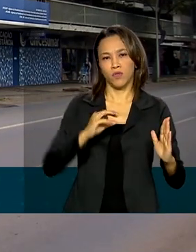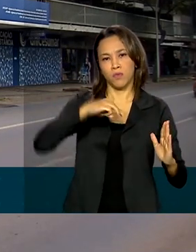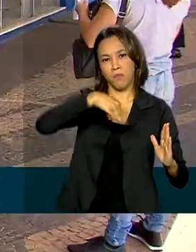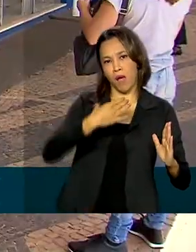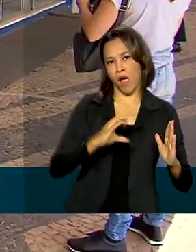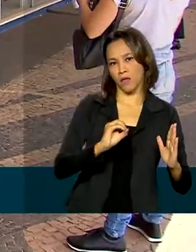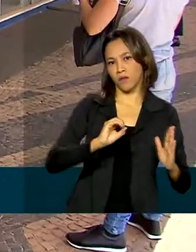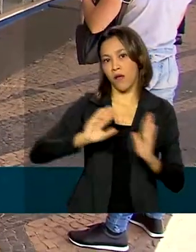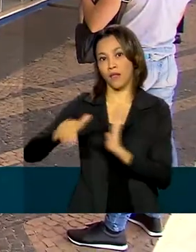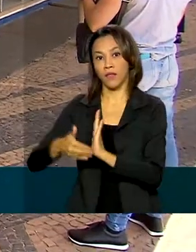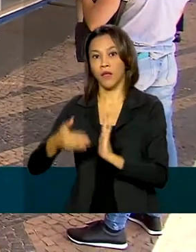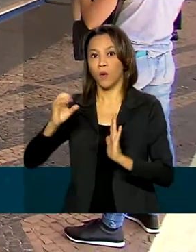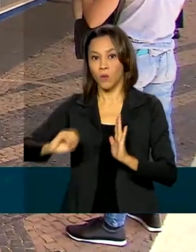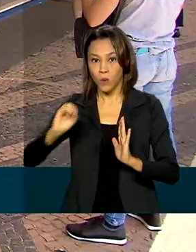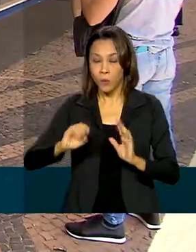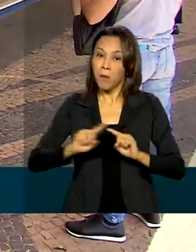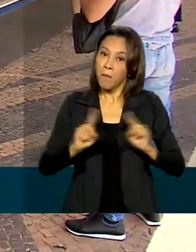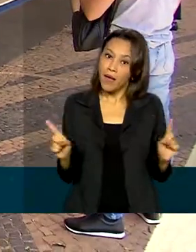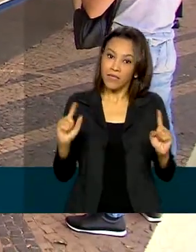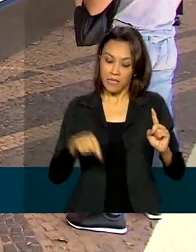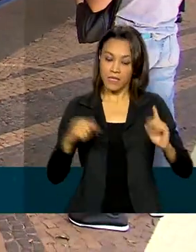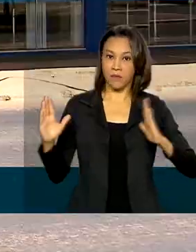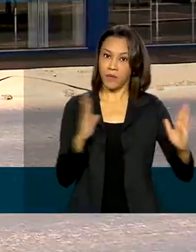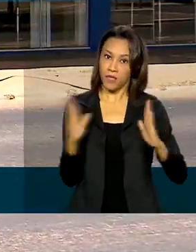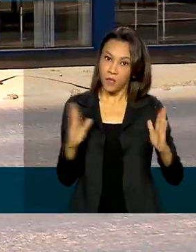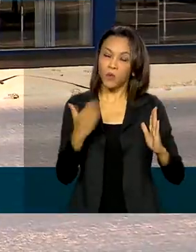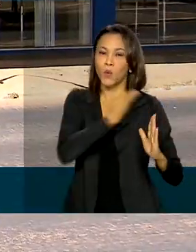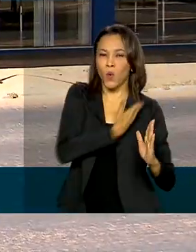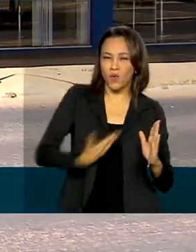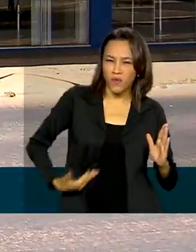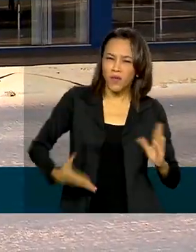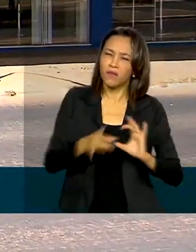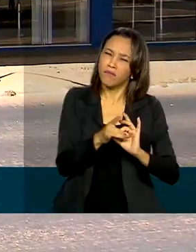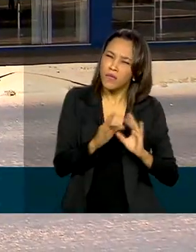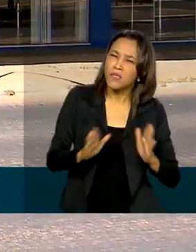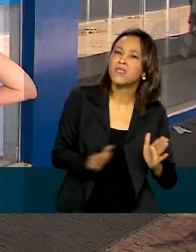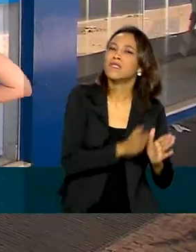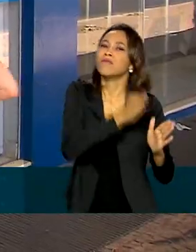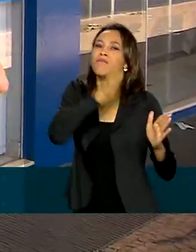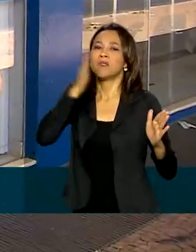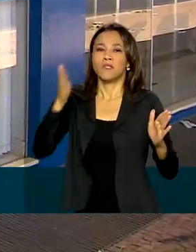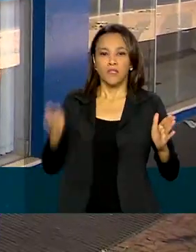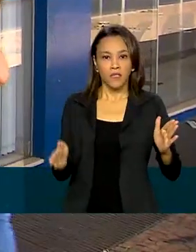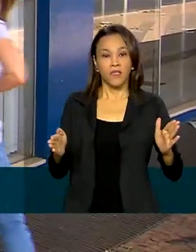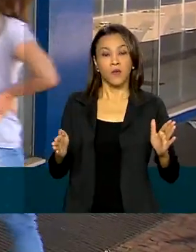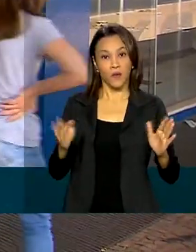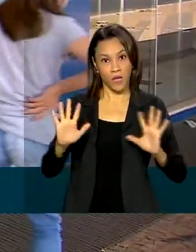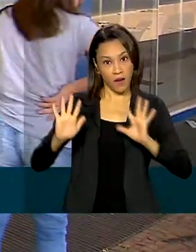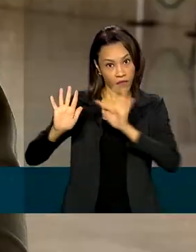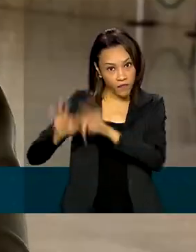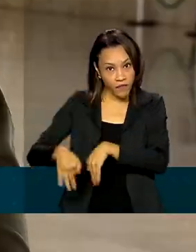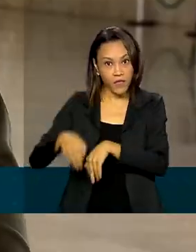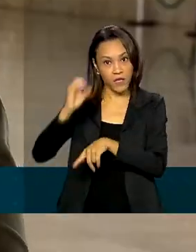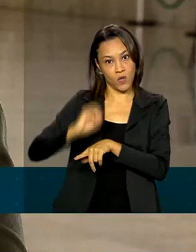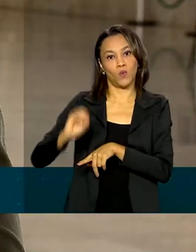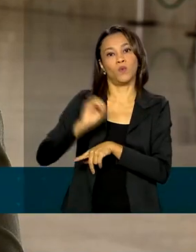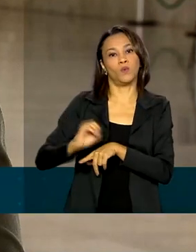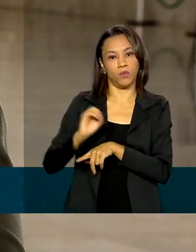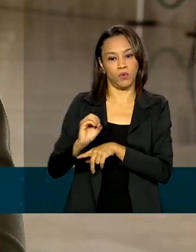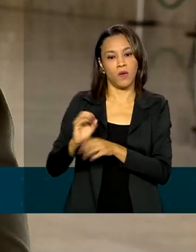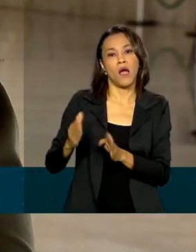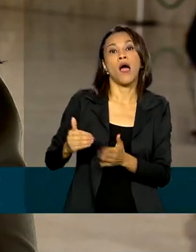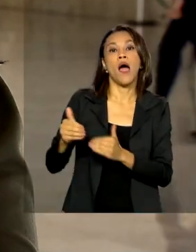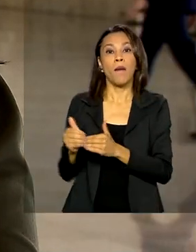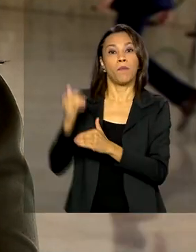mas em tempos de pandemia, o governo liberou a exigência e já estendeu o prazo inicial, que terminava em outubro. A prorrogação